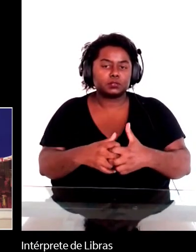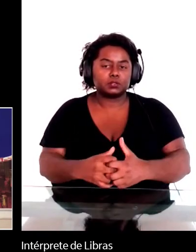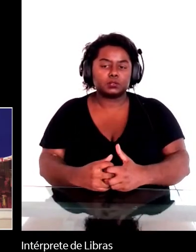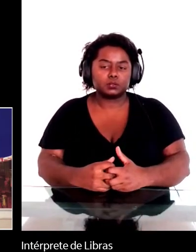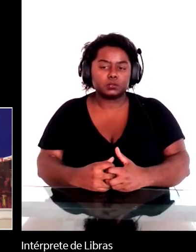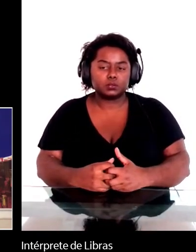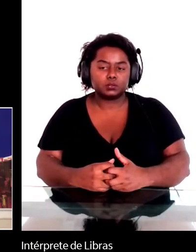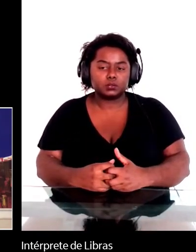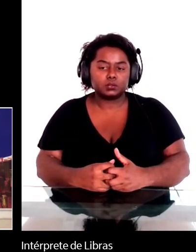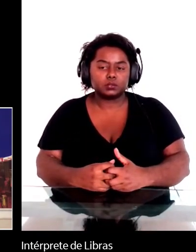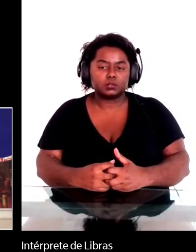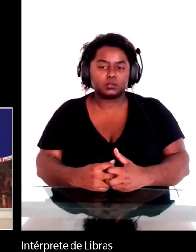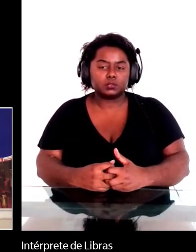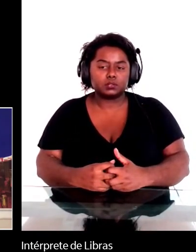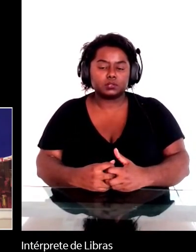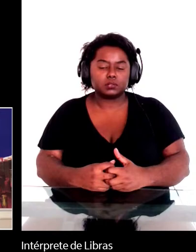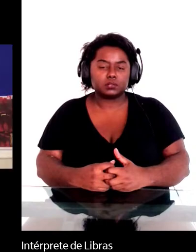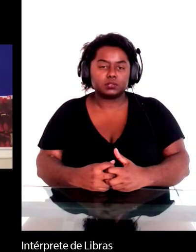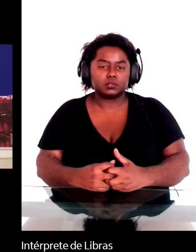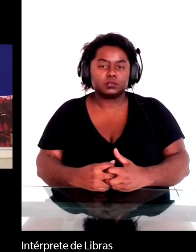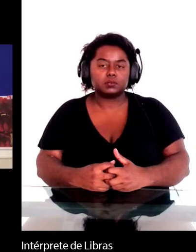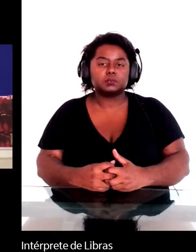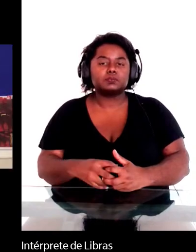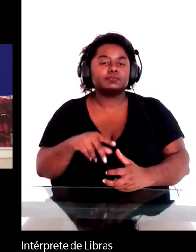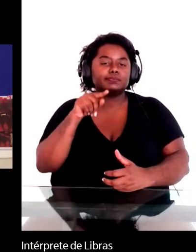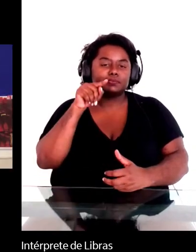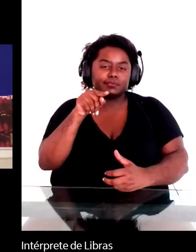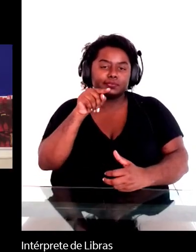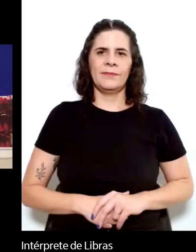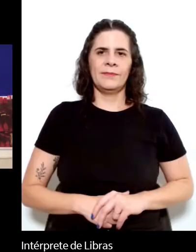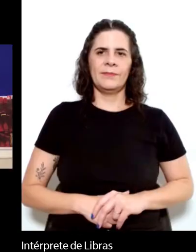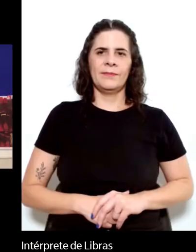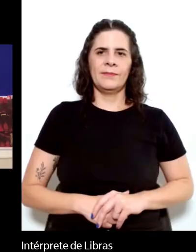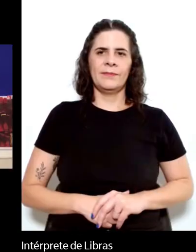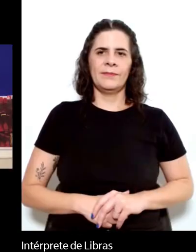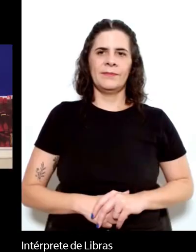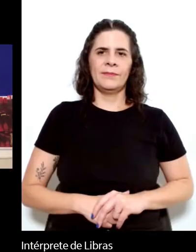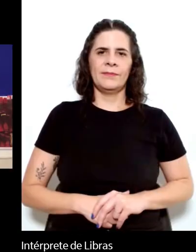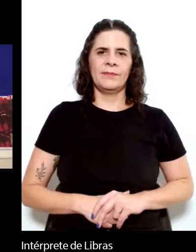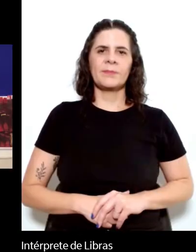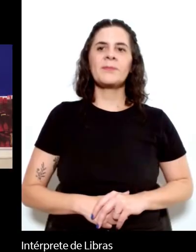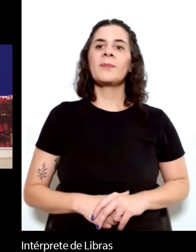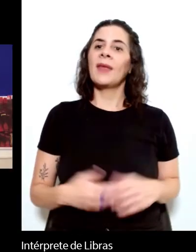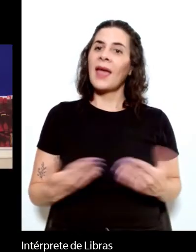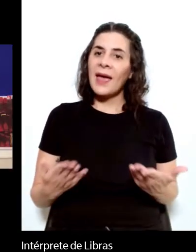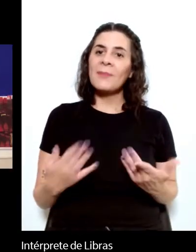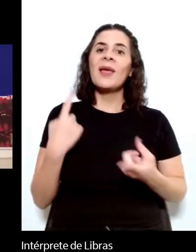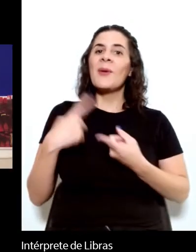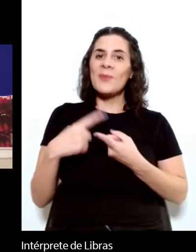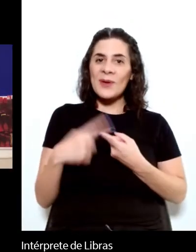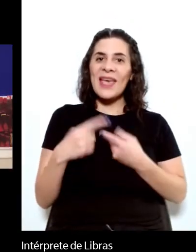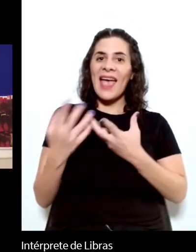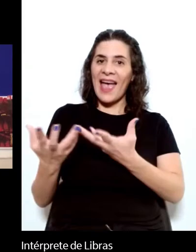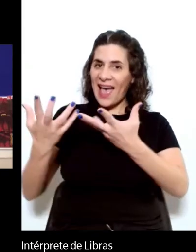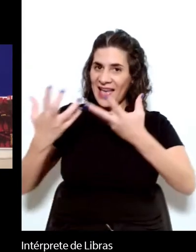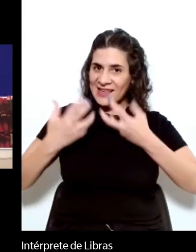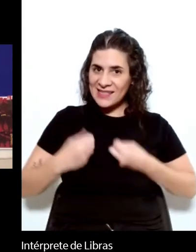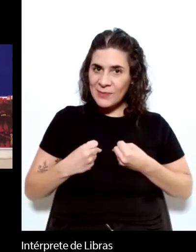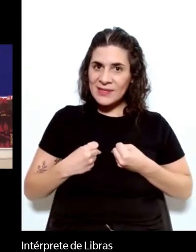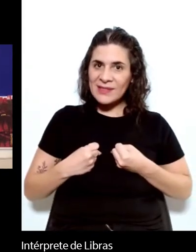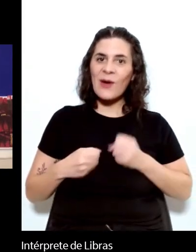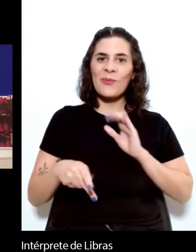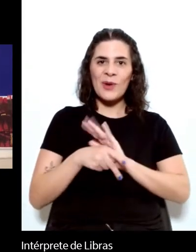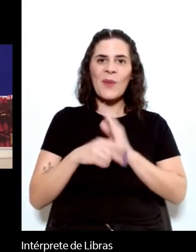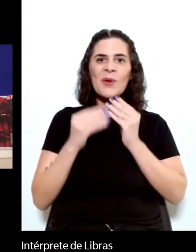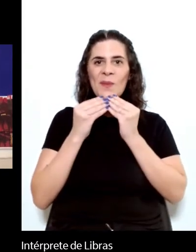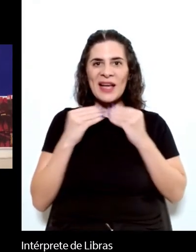isso é porque a recepção do Machado é incerta David Jackson por isso a conexão é que está bom